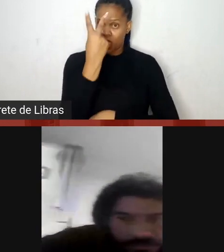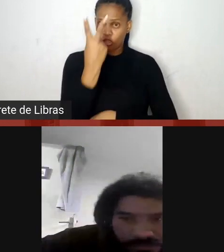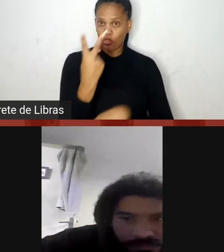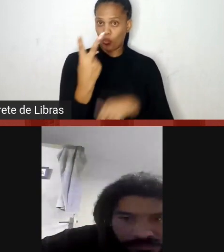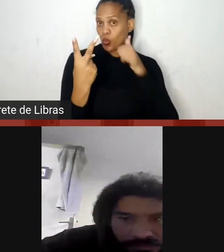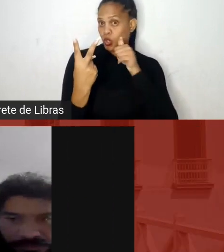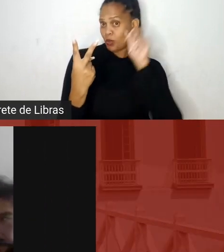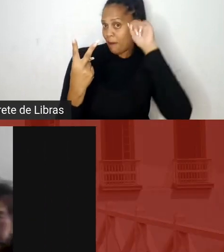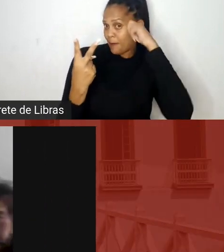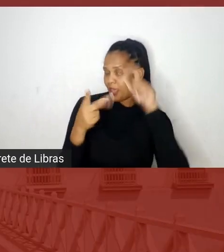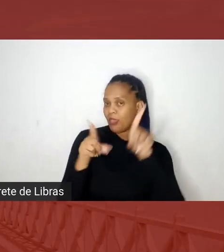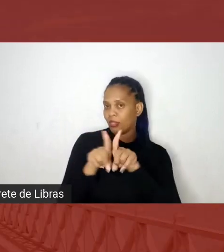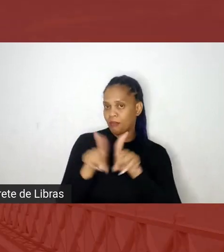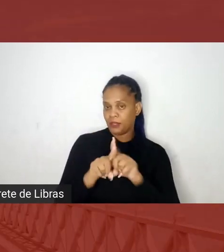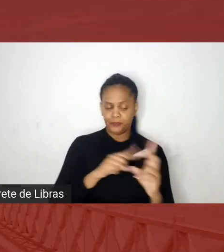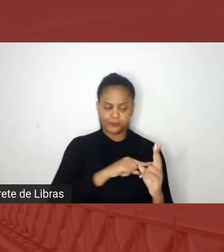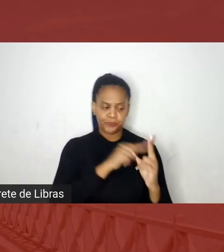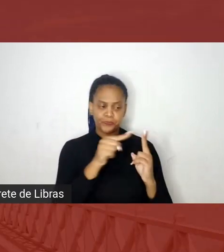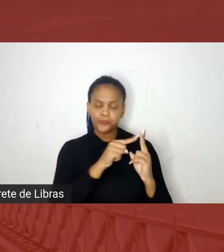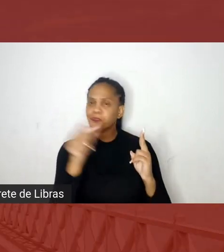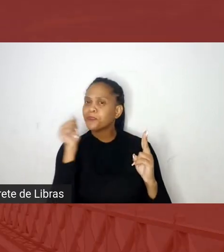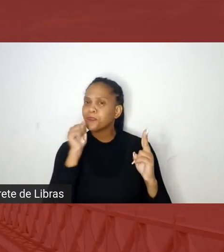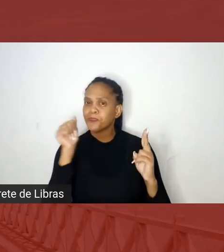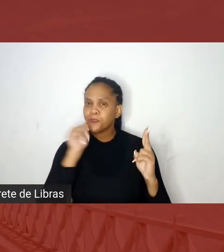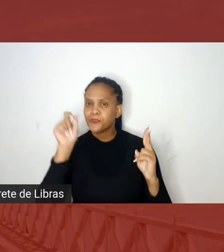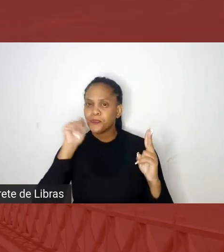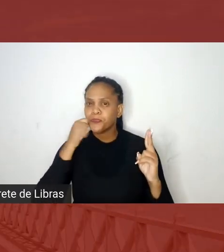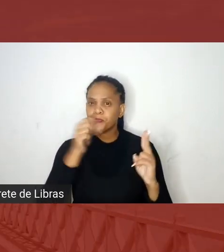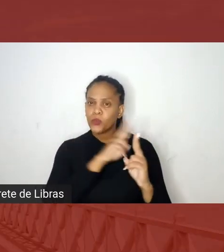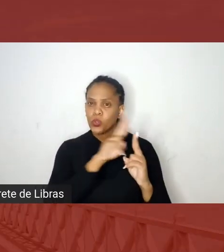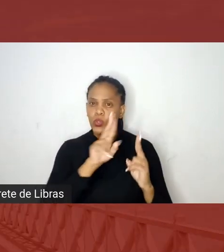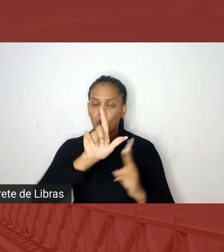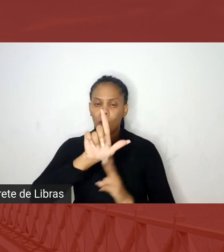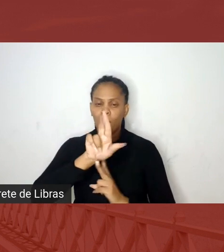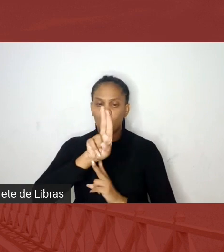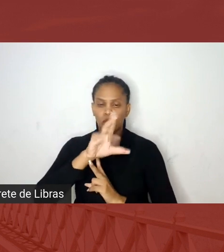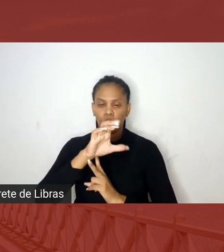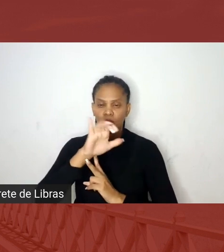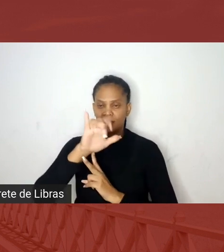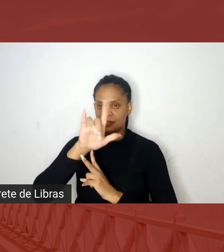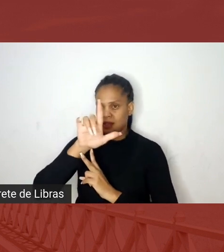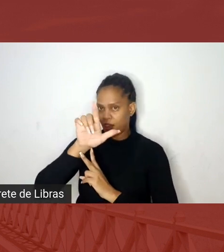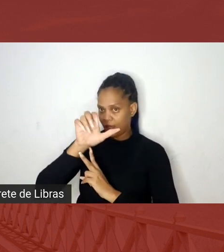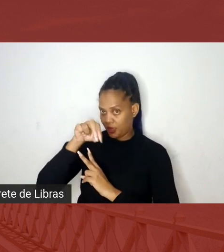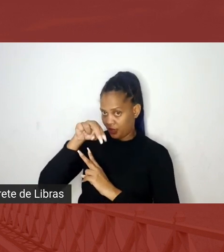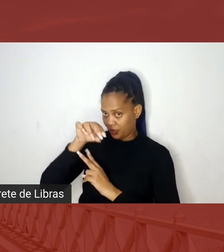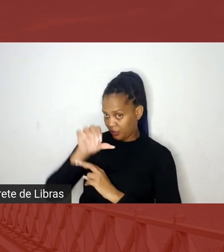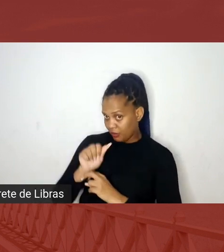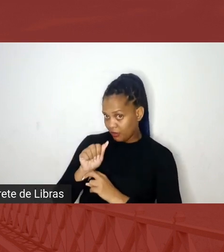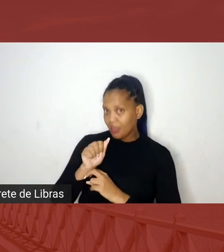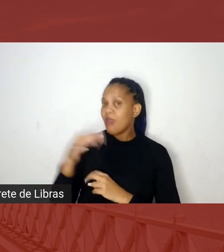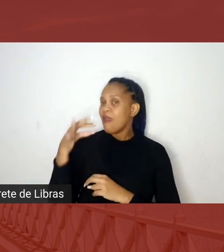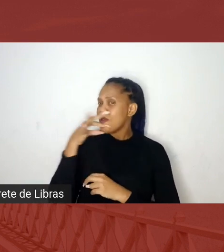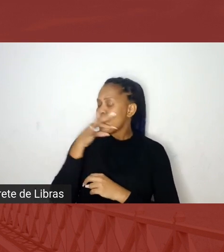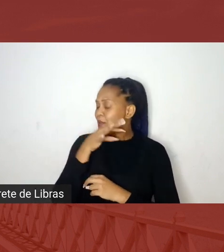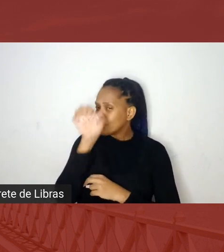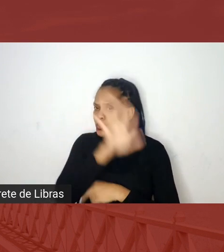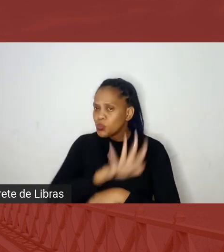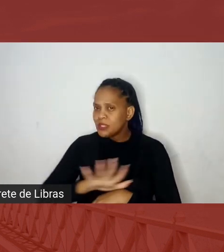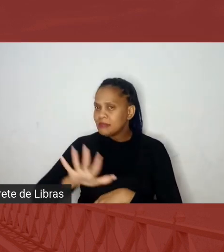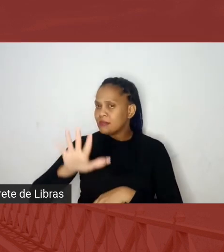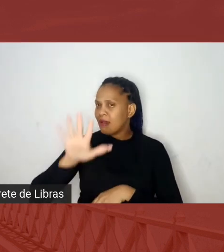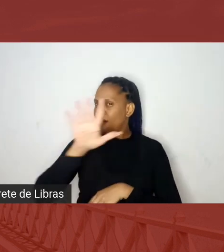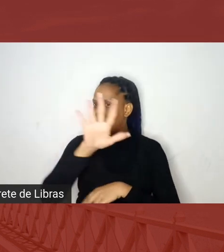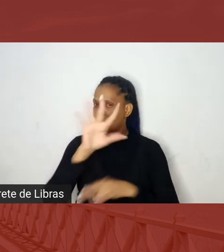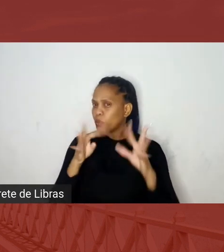Essas duas mulheres pretas, uma chama Lucilene Calunga, que eu acho que o Estado de Goiás inteira conhece, e